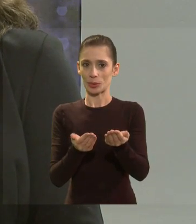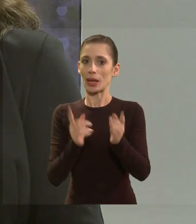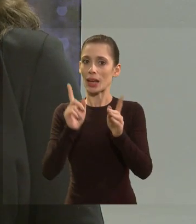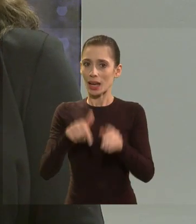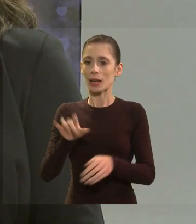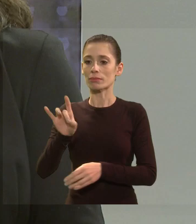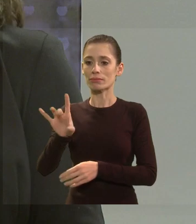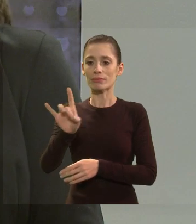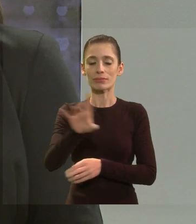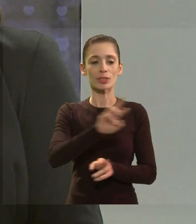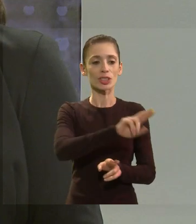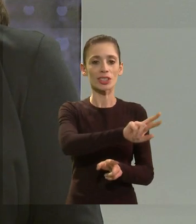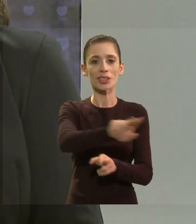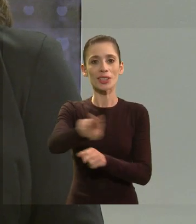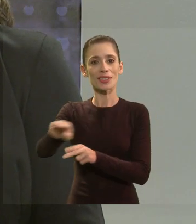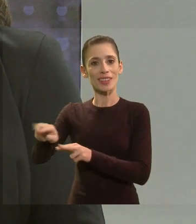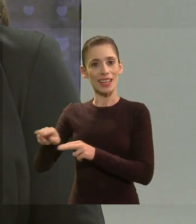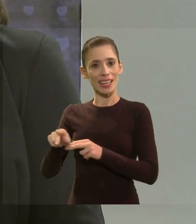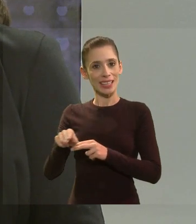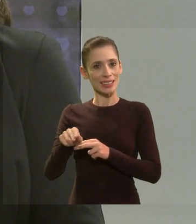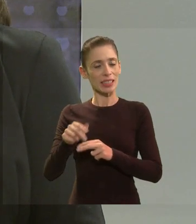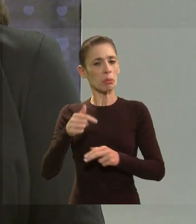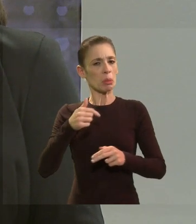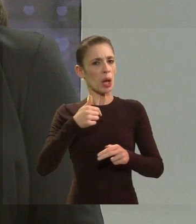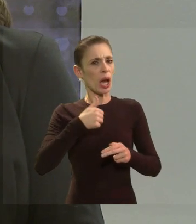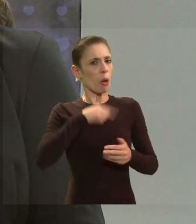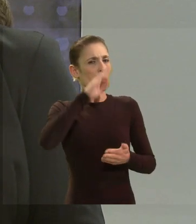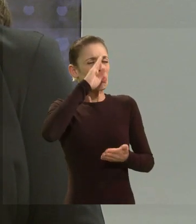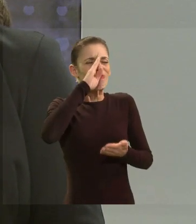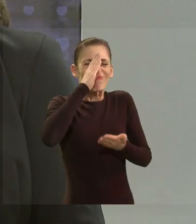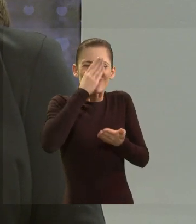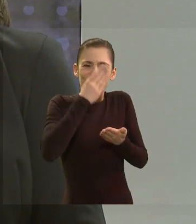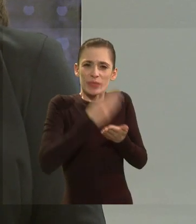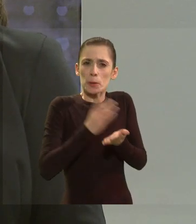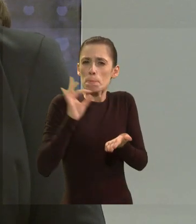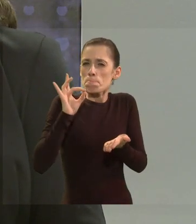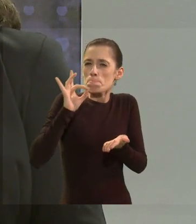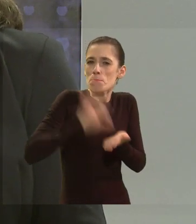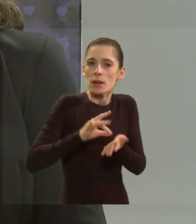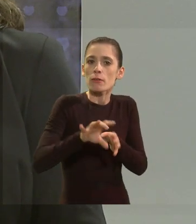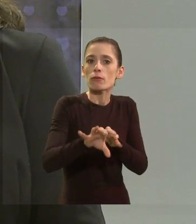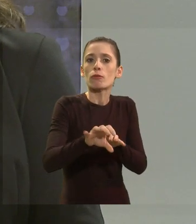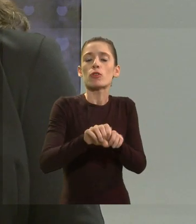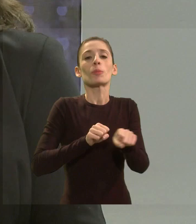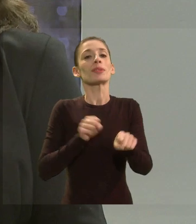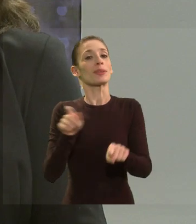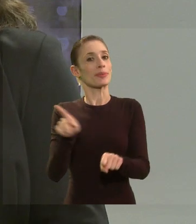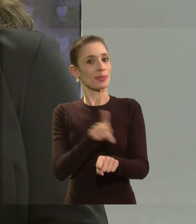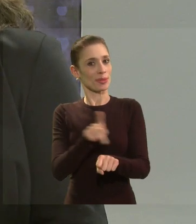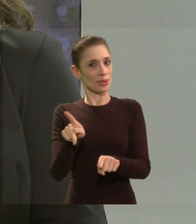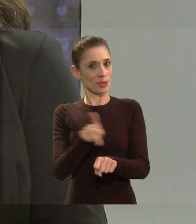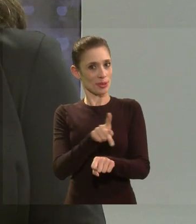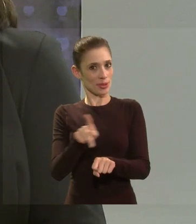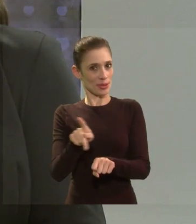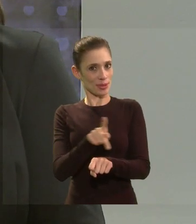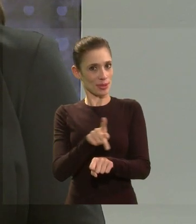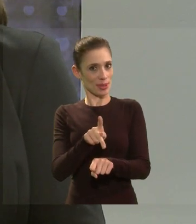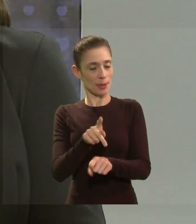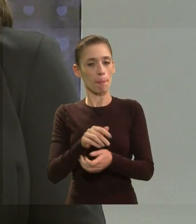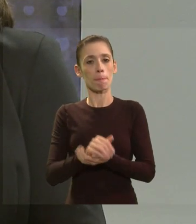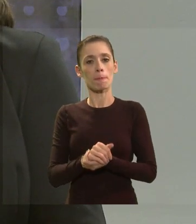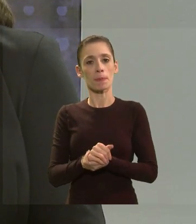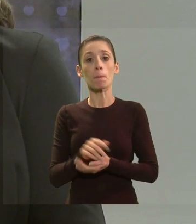as suas especificidades então por isso eu acredito muito na questão da formação de professores eu, por exemplo sou professora da